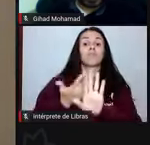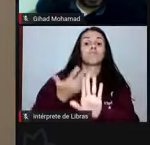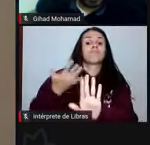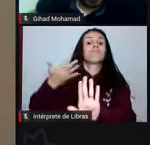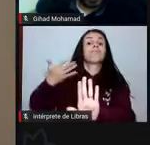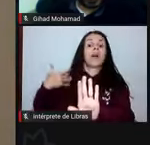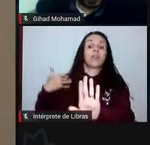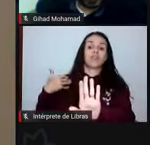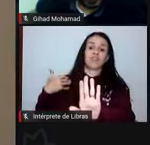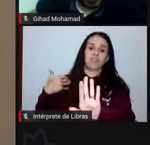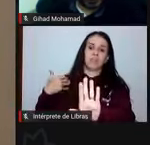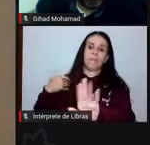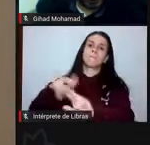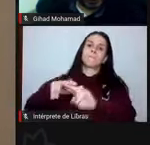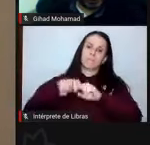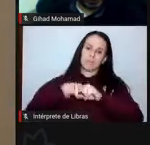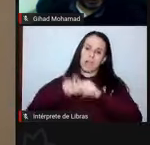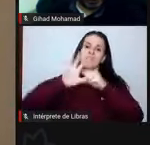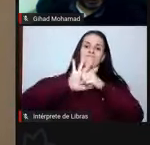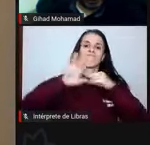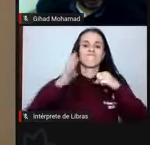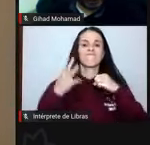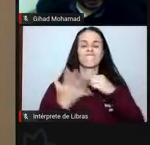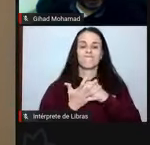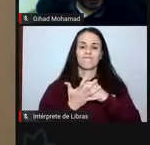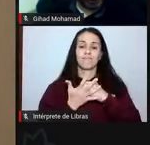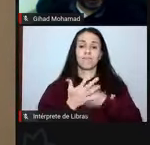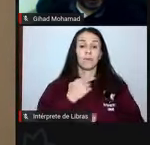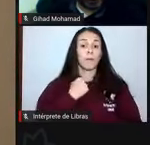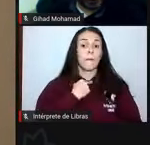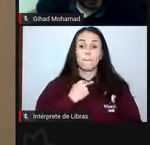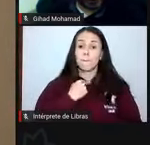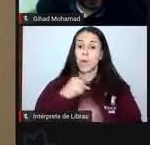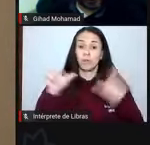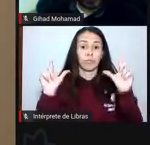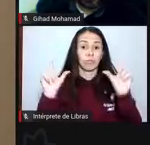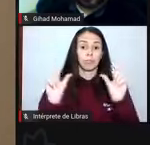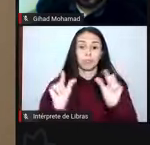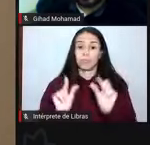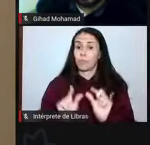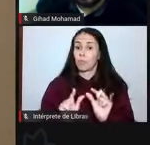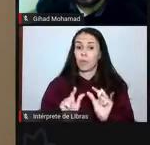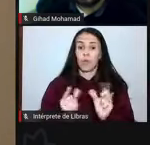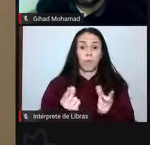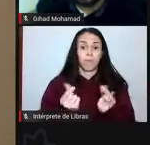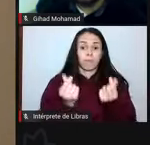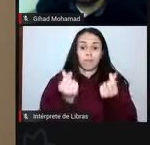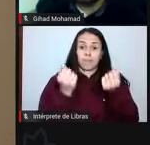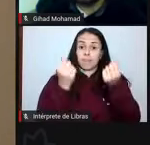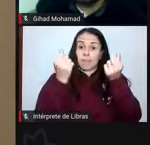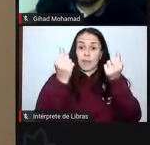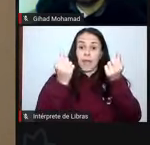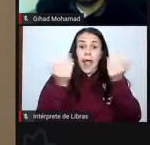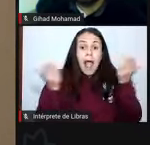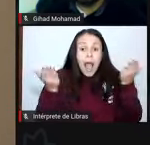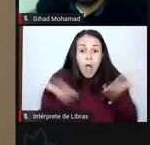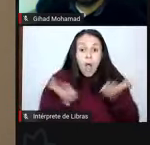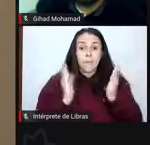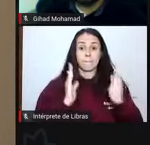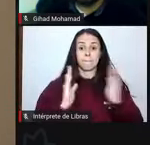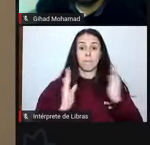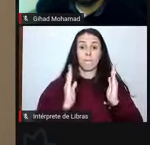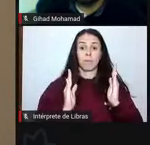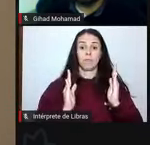se pode conceber uma redução de orçamento num cenário como esse. É completamente surreal, como diz. Uma coisa,